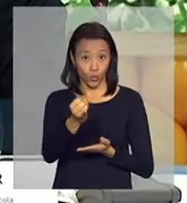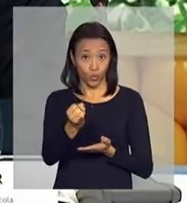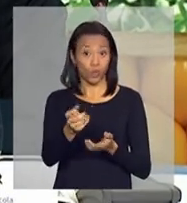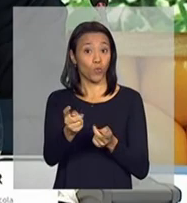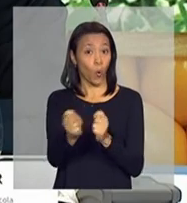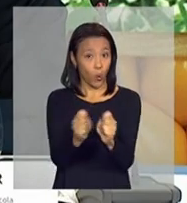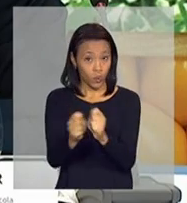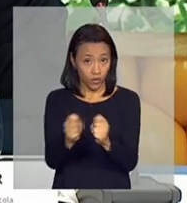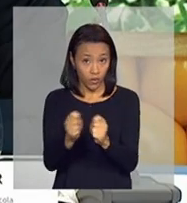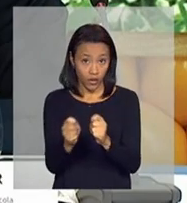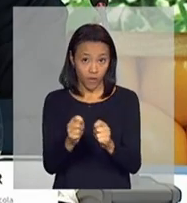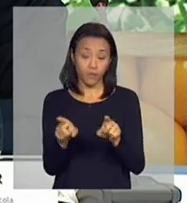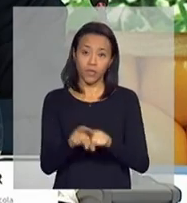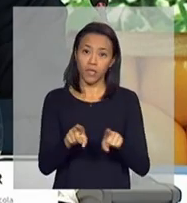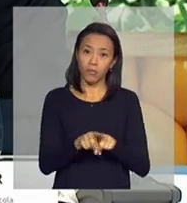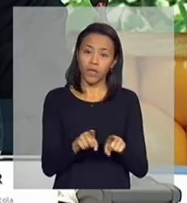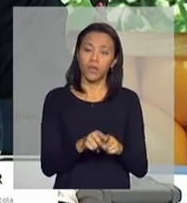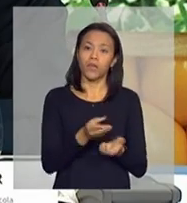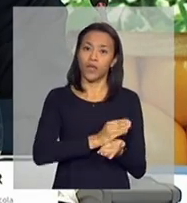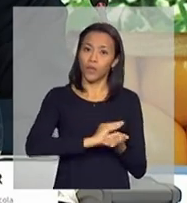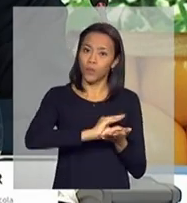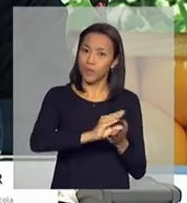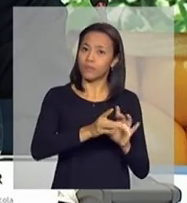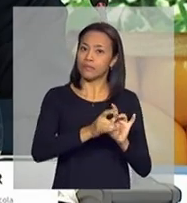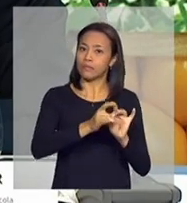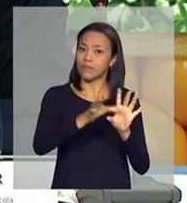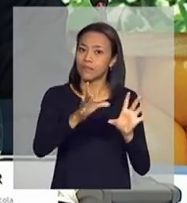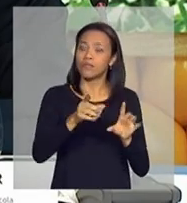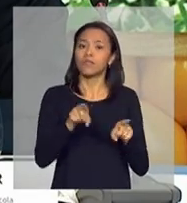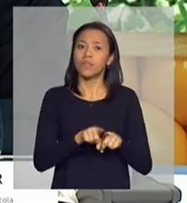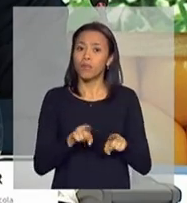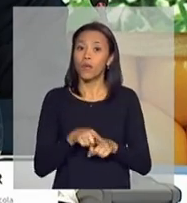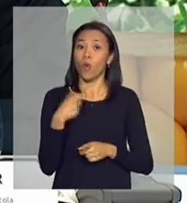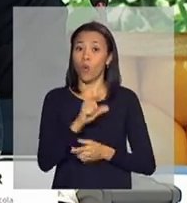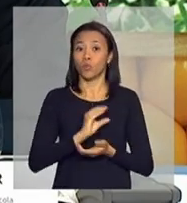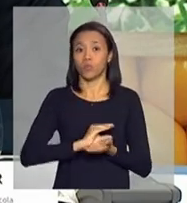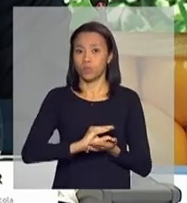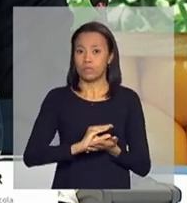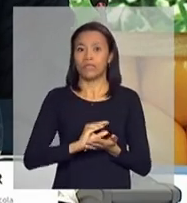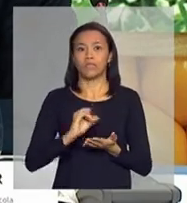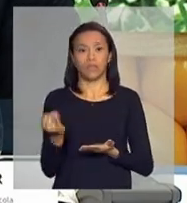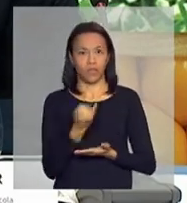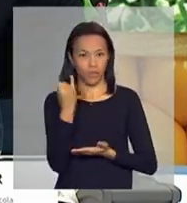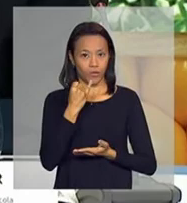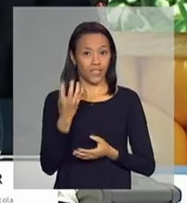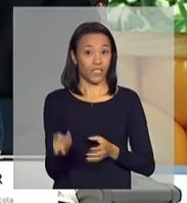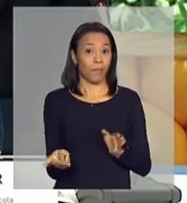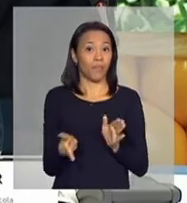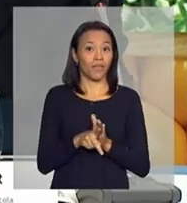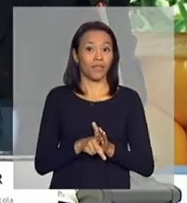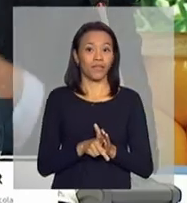recursos livres, e uma outra parte muito significativa, nesse caso, que é do Tesouro.